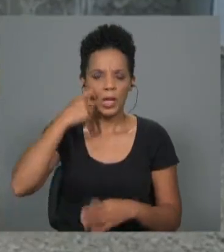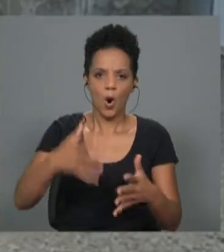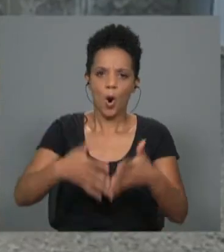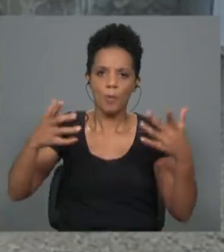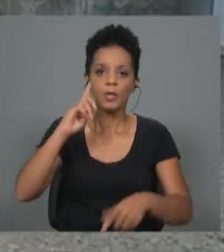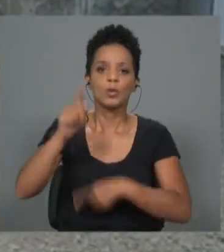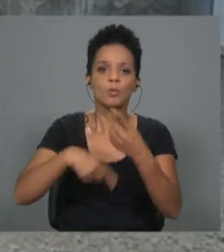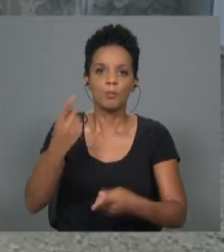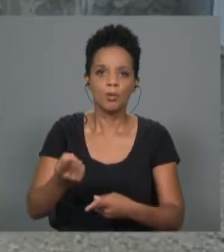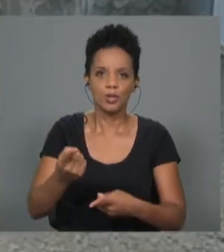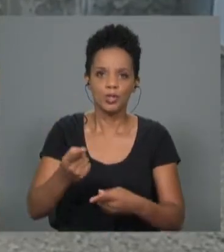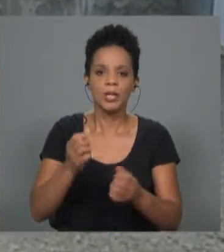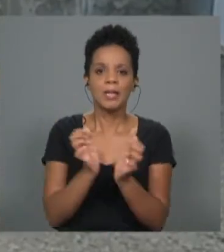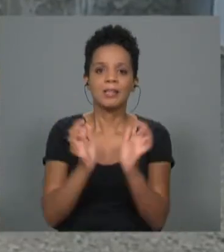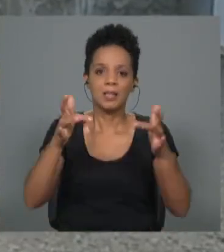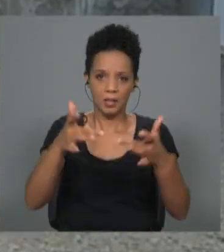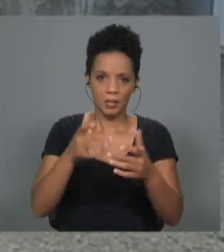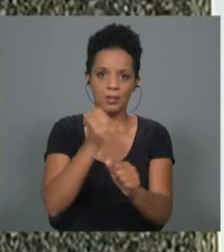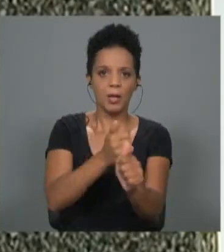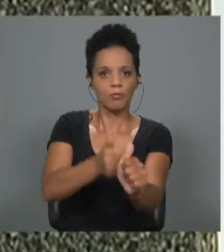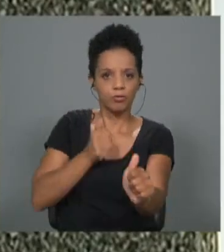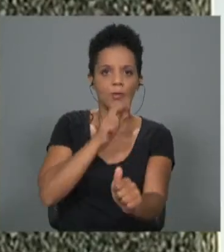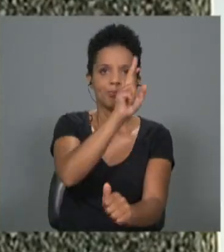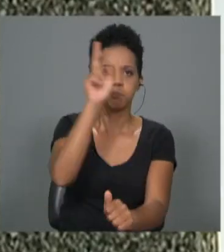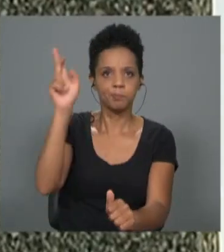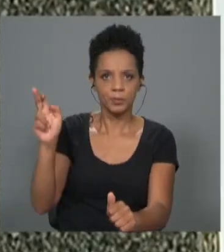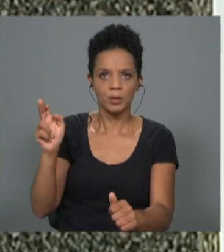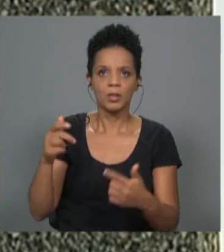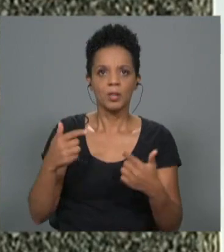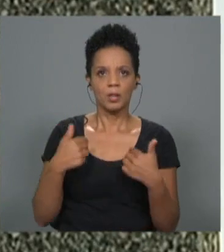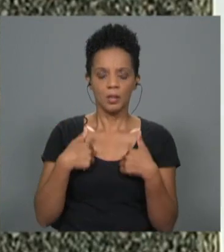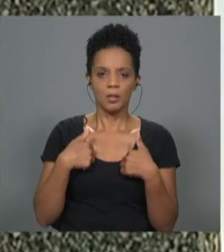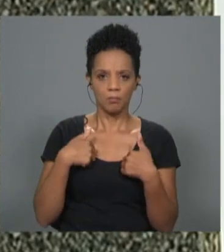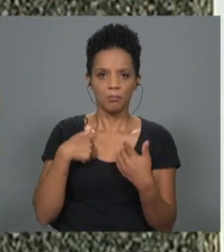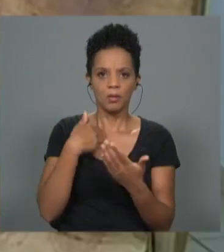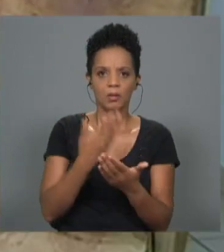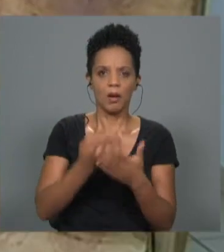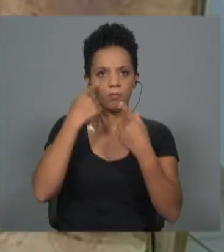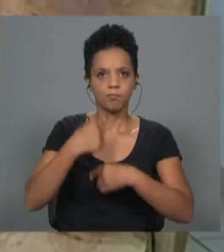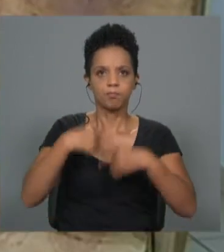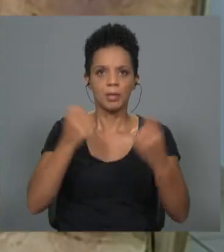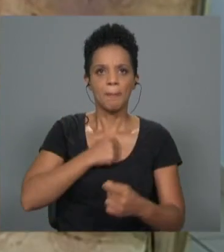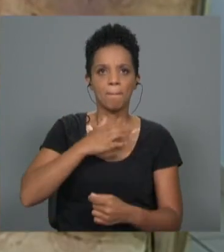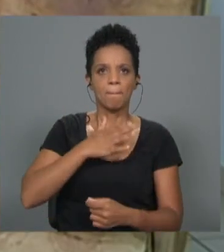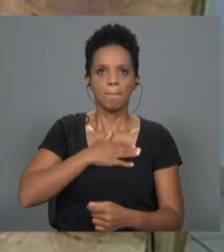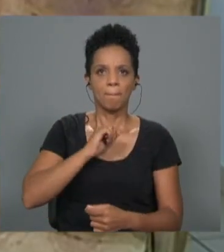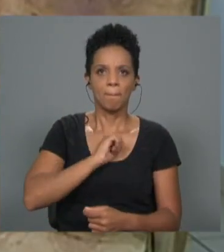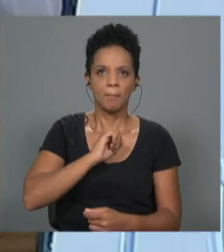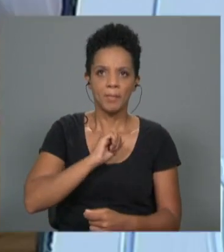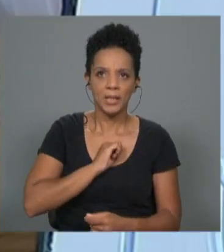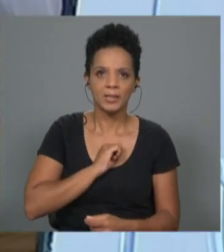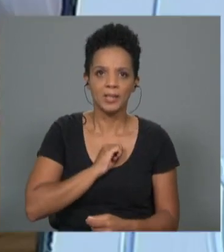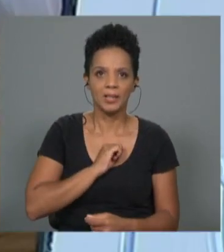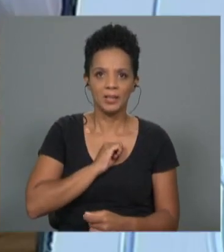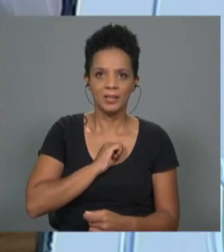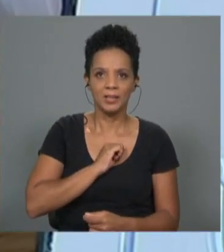depois desta questão dos nómadas digitais, que eu fui parceira. E deu alguma projeção à minha empresa e acabaram muita